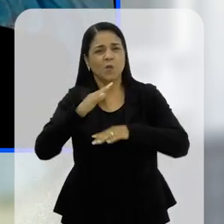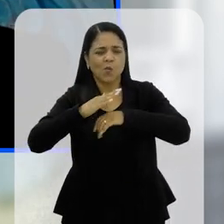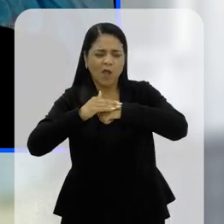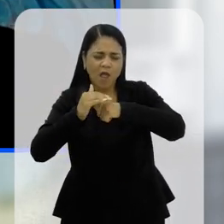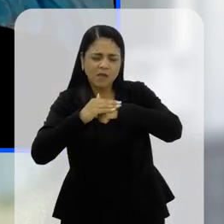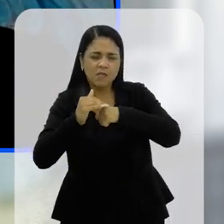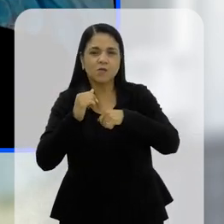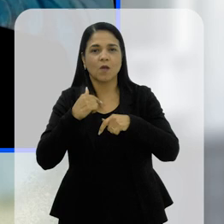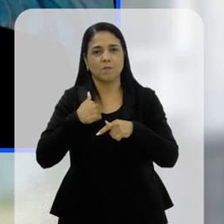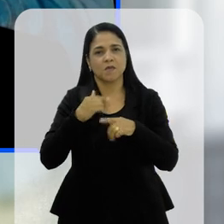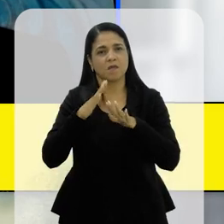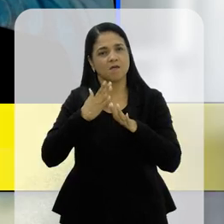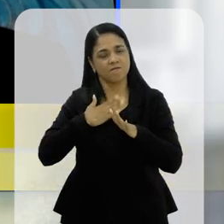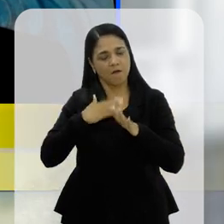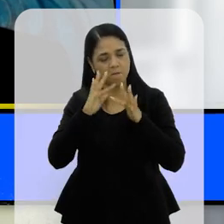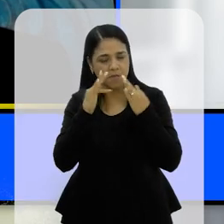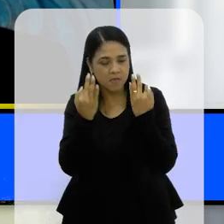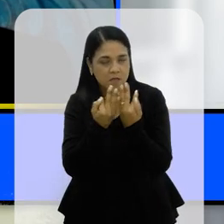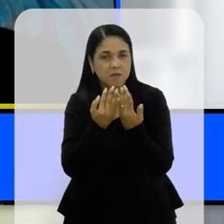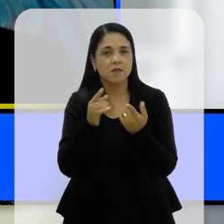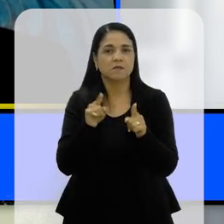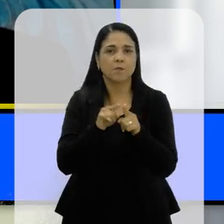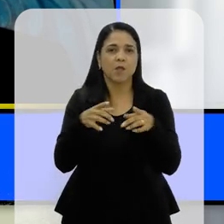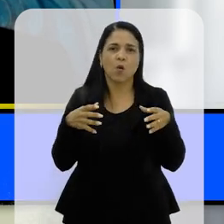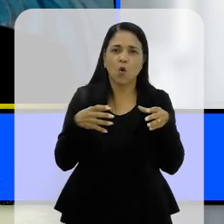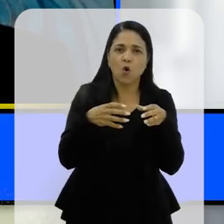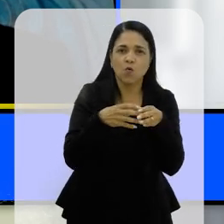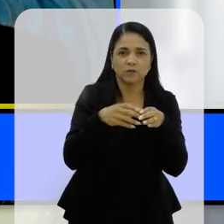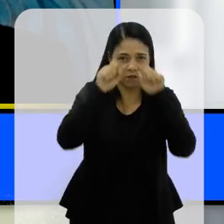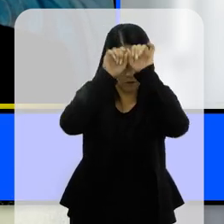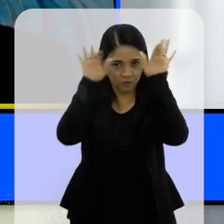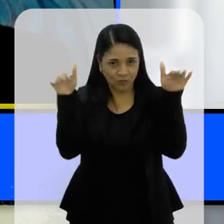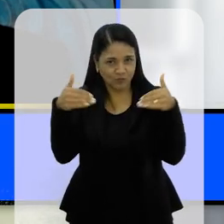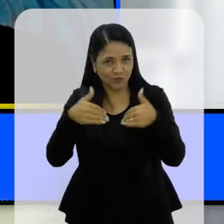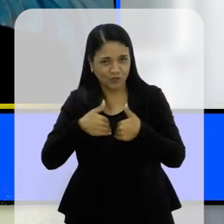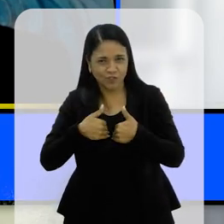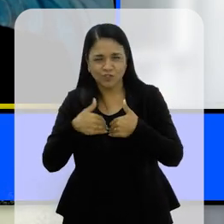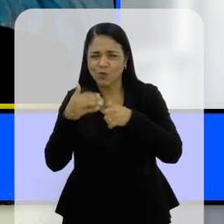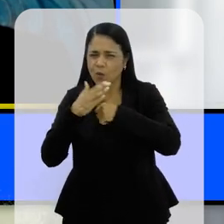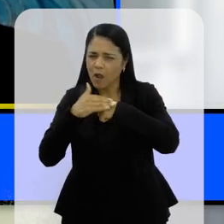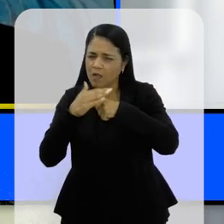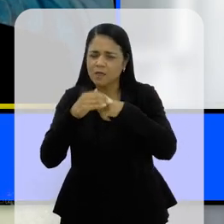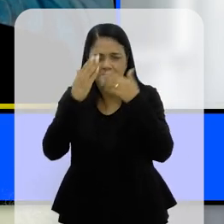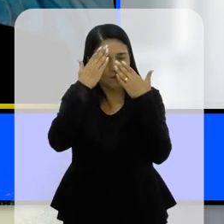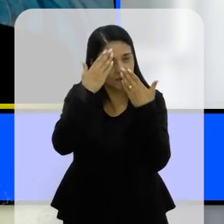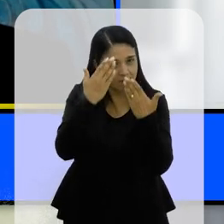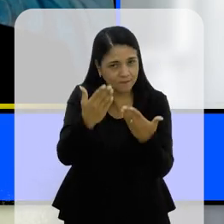conosco, não só com a minha família, mas com toda a comunidade autista.